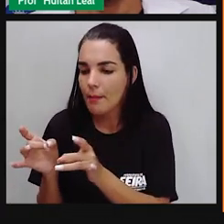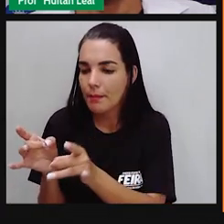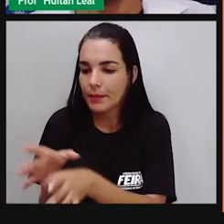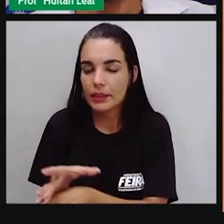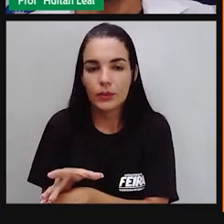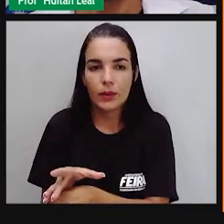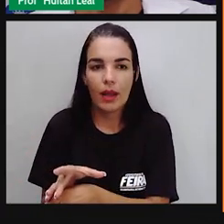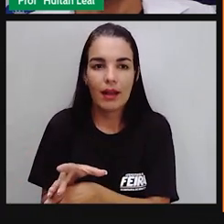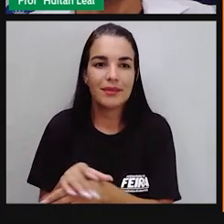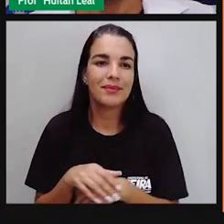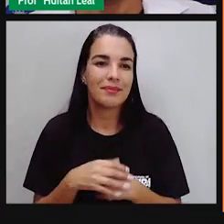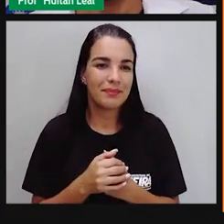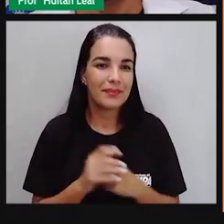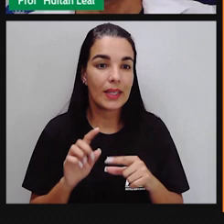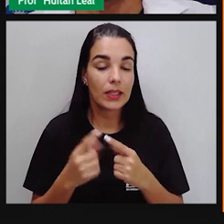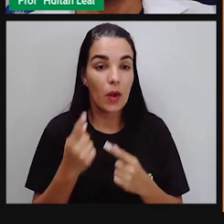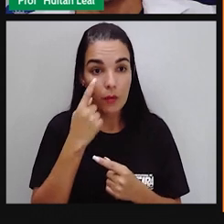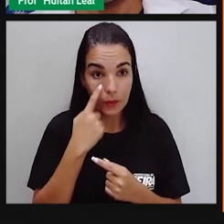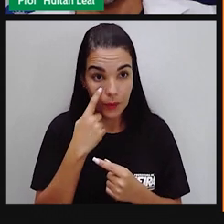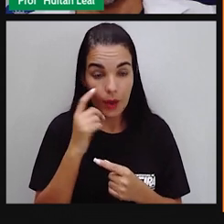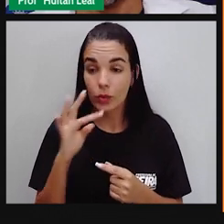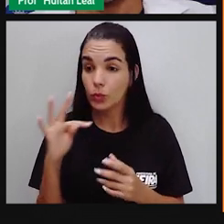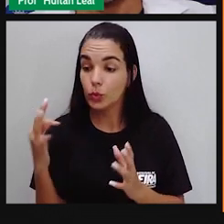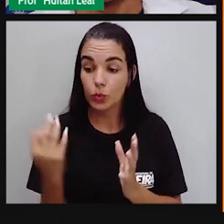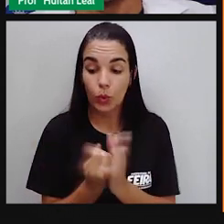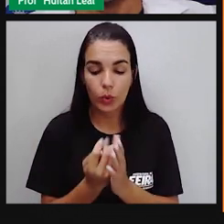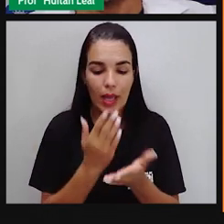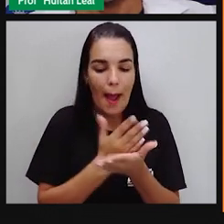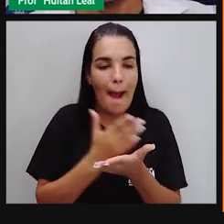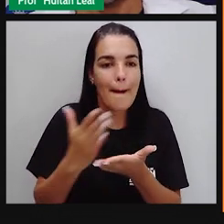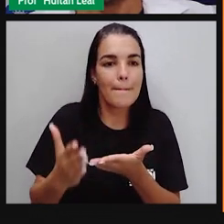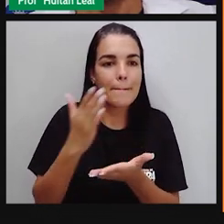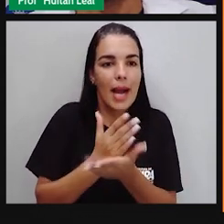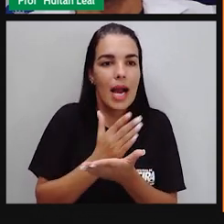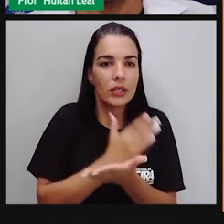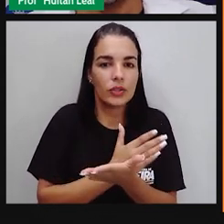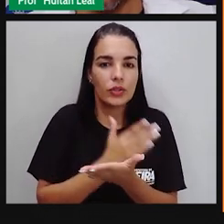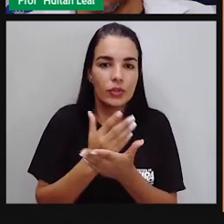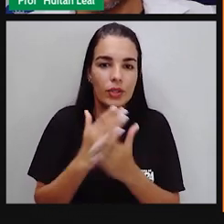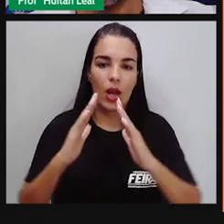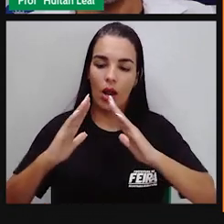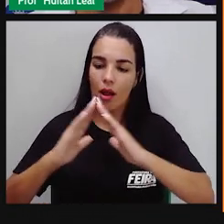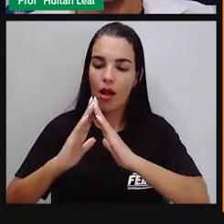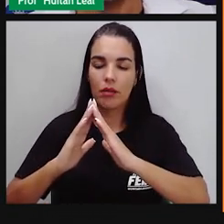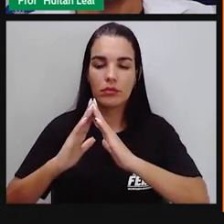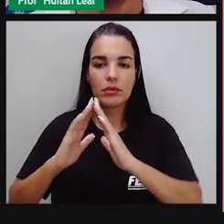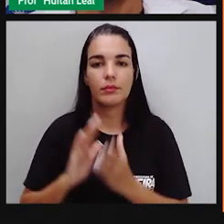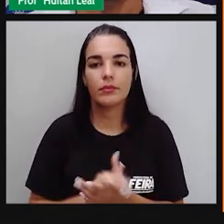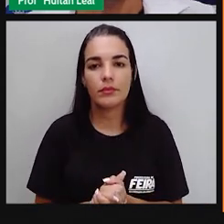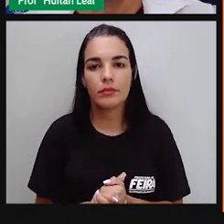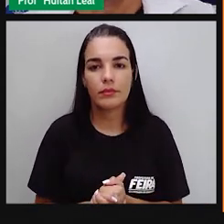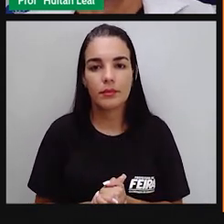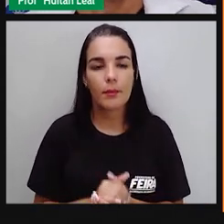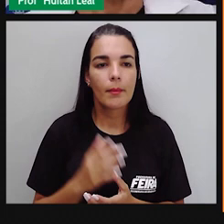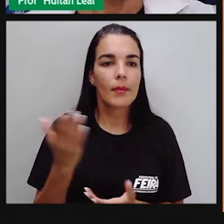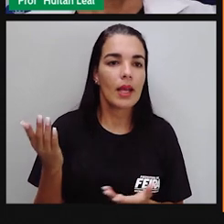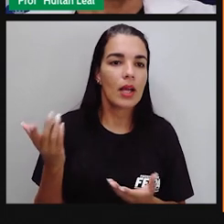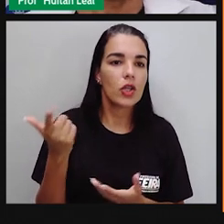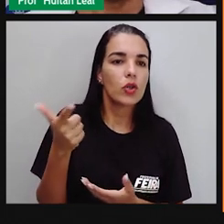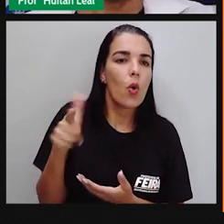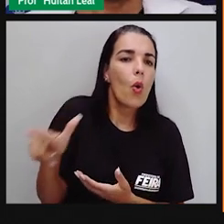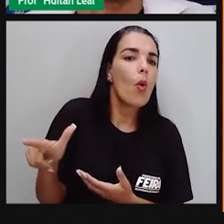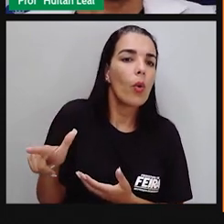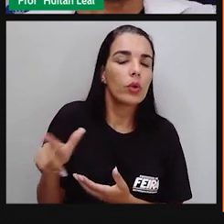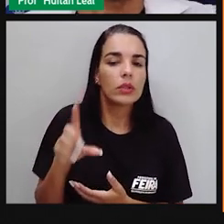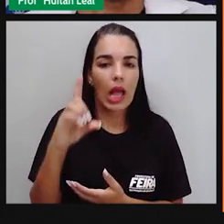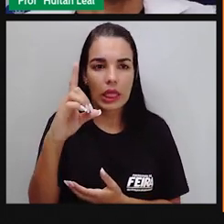que é o teto, pelo todo, que é a casa, o local de moradia. Seguindo, mais